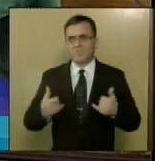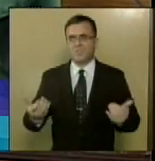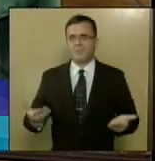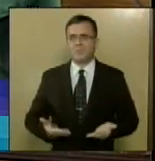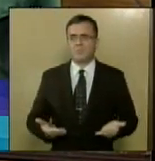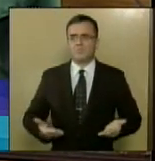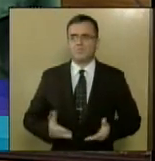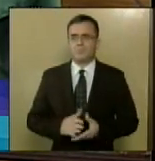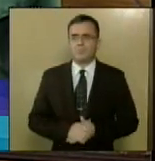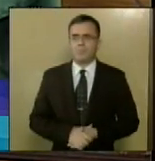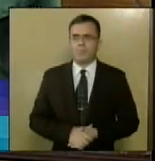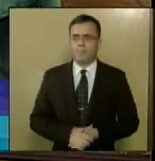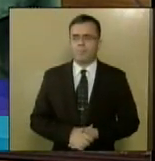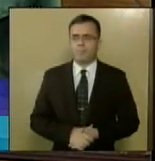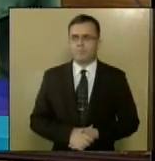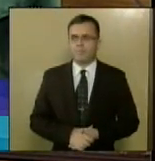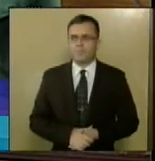dia de hoje.